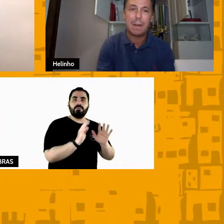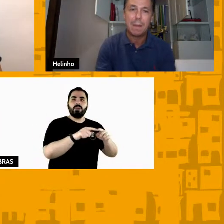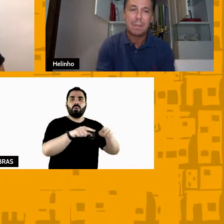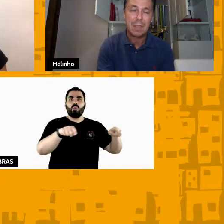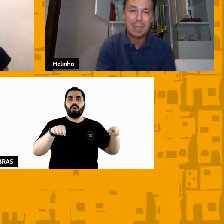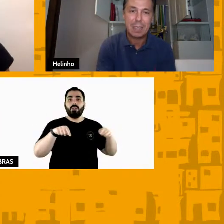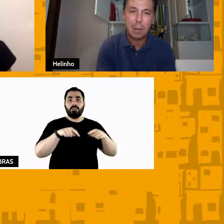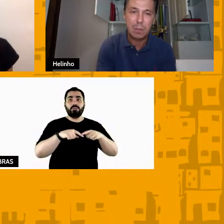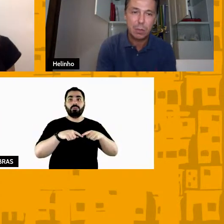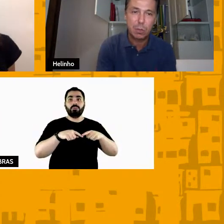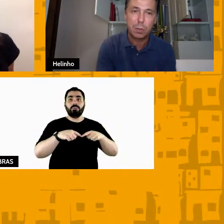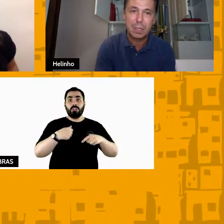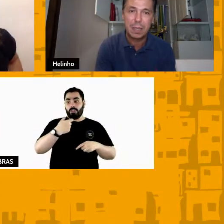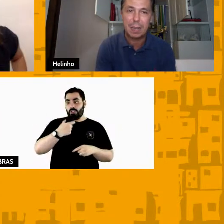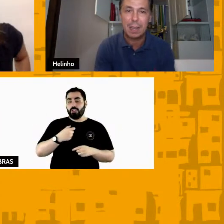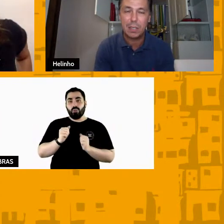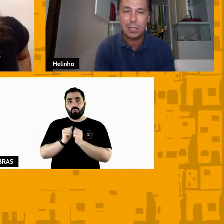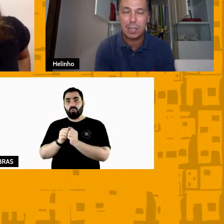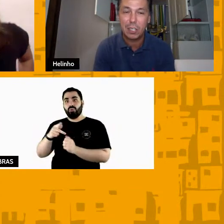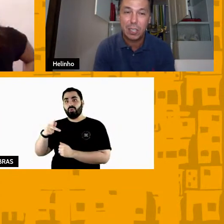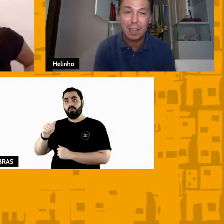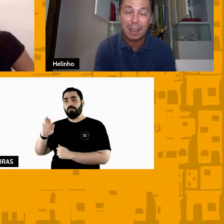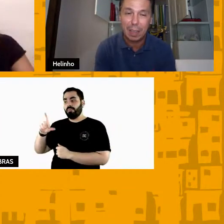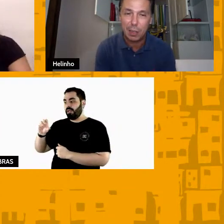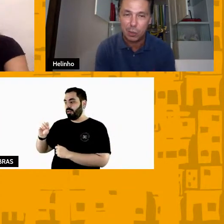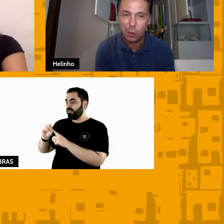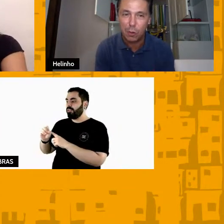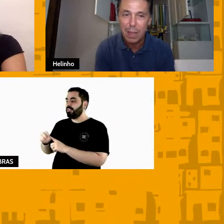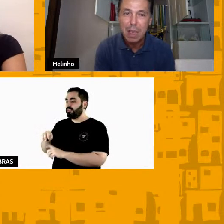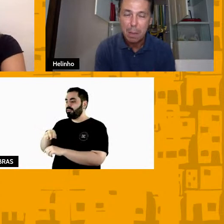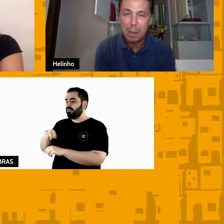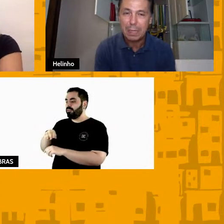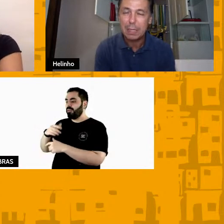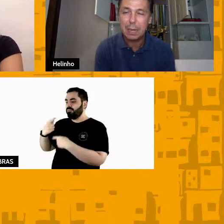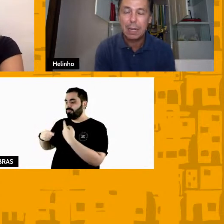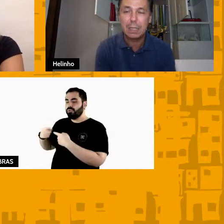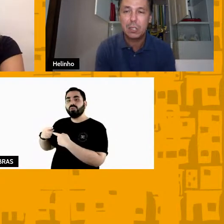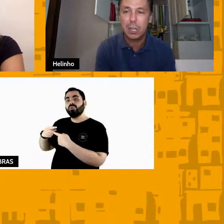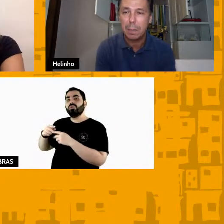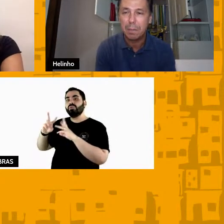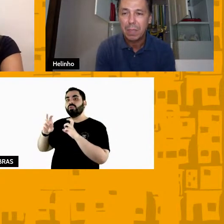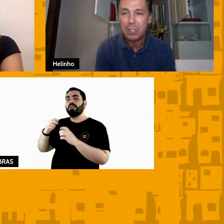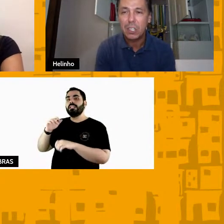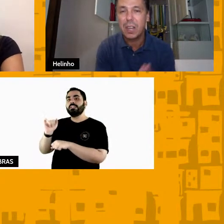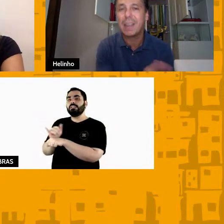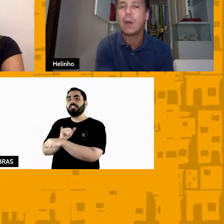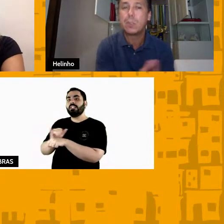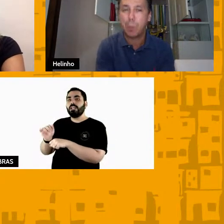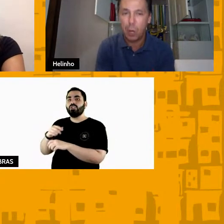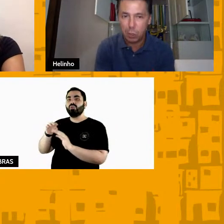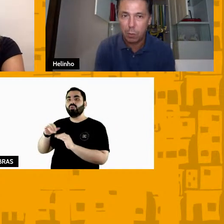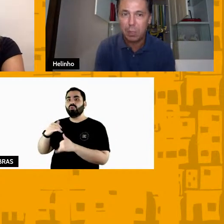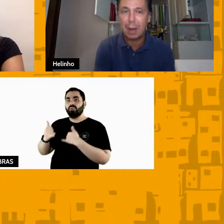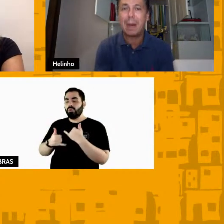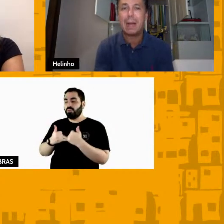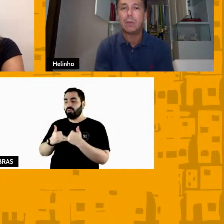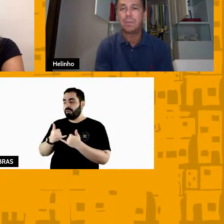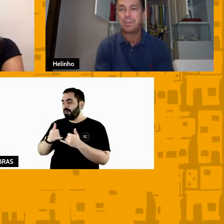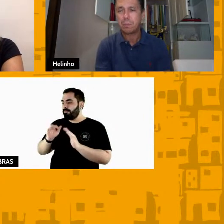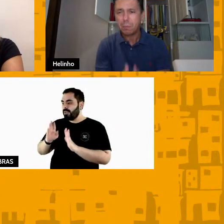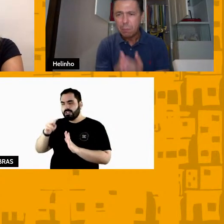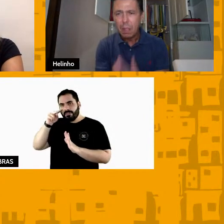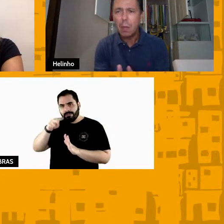vestiário para traçarmos as últimas estratégias que a gente tem daquele jogo mas esse lance de enxergar o esporte como